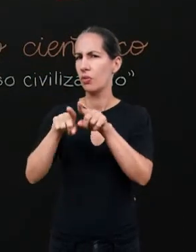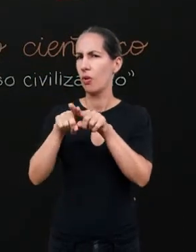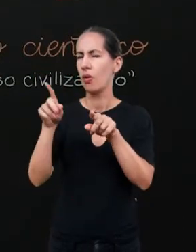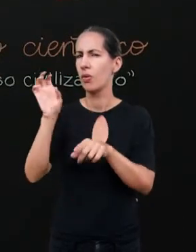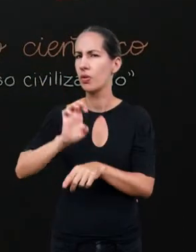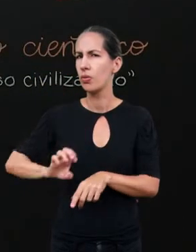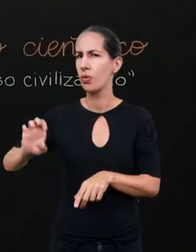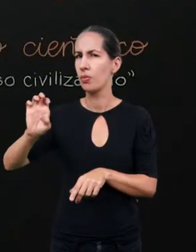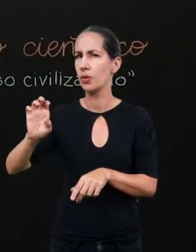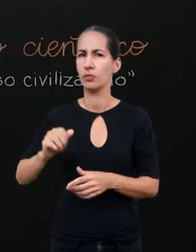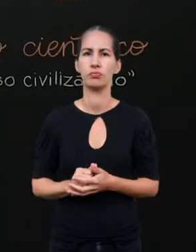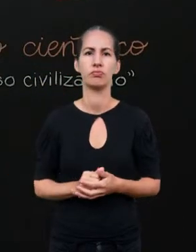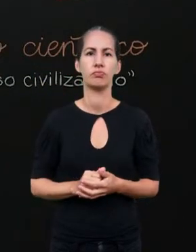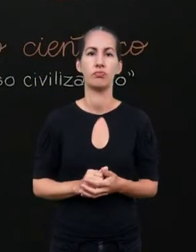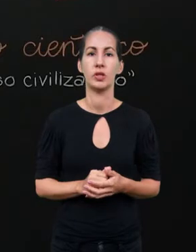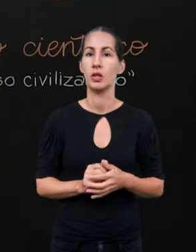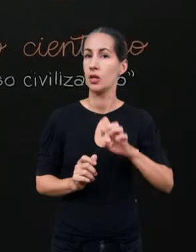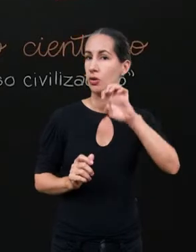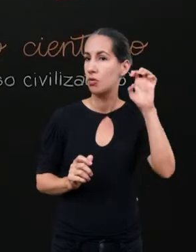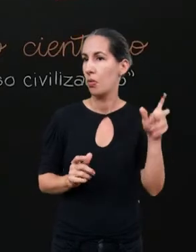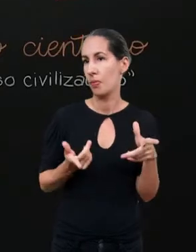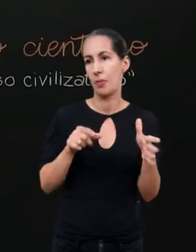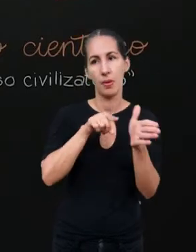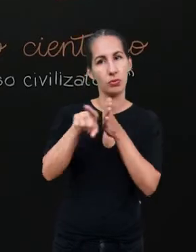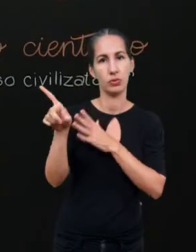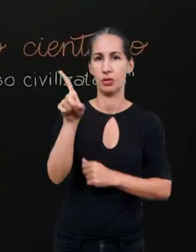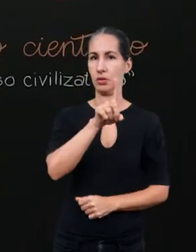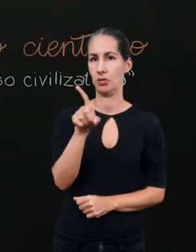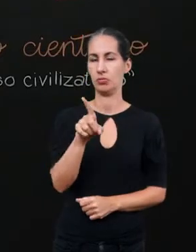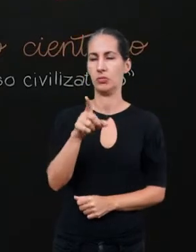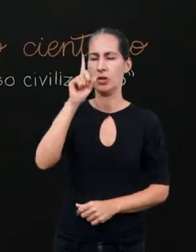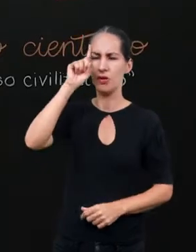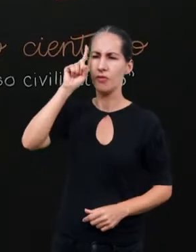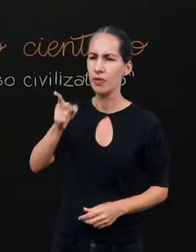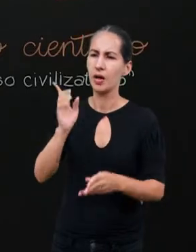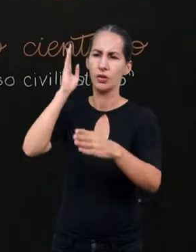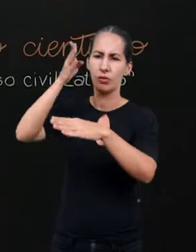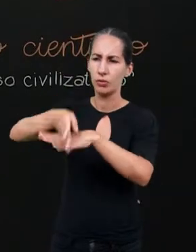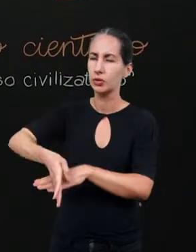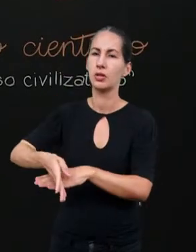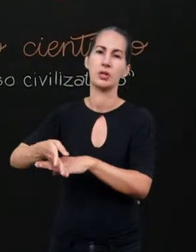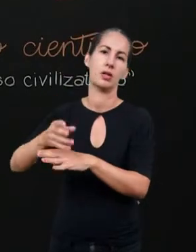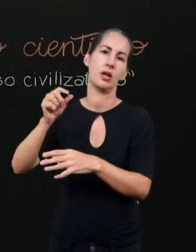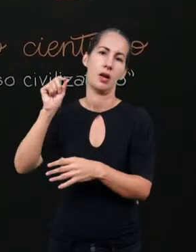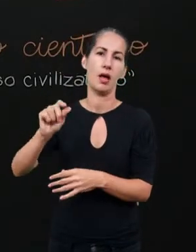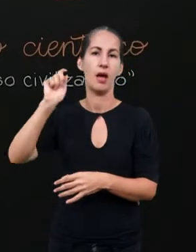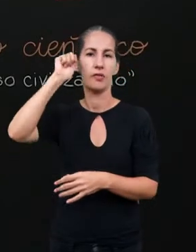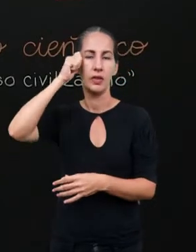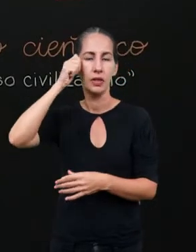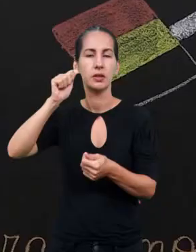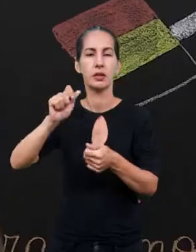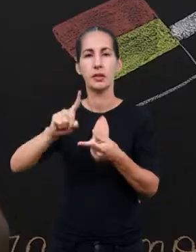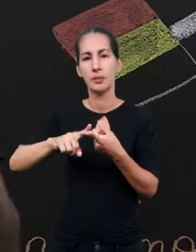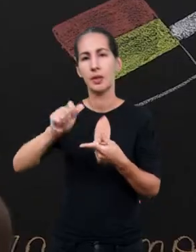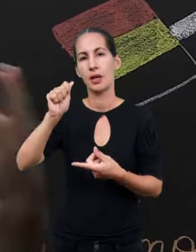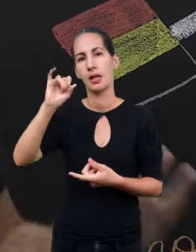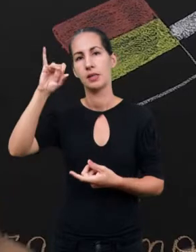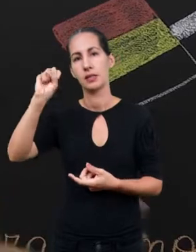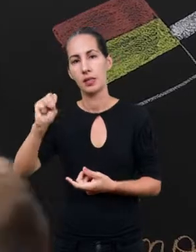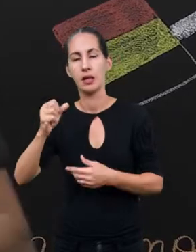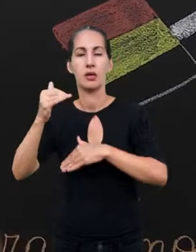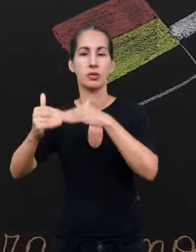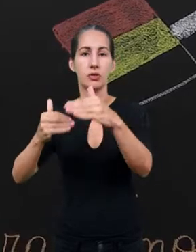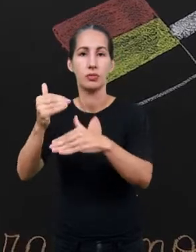Os europeus não perguntam. E militarmente invadem o continente africano e asiático. O